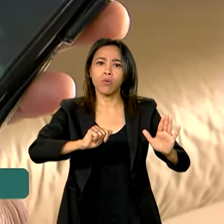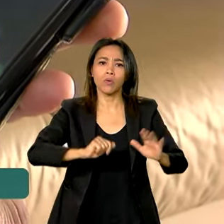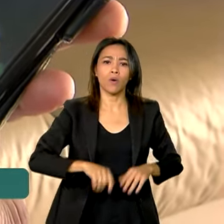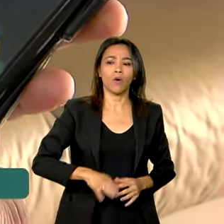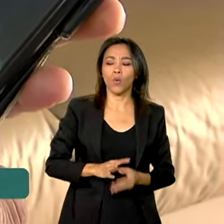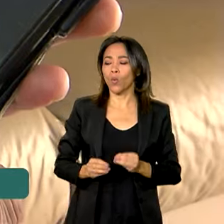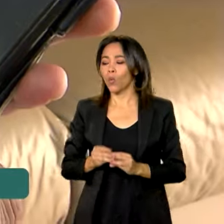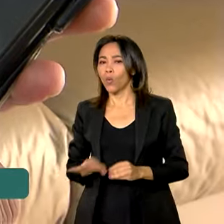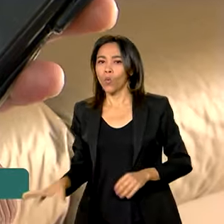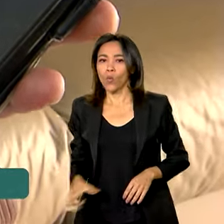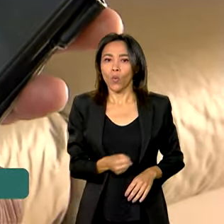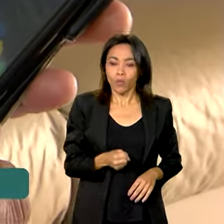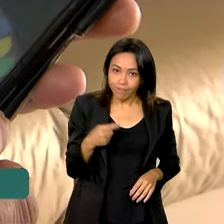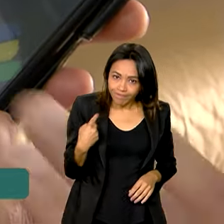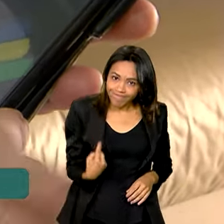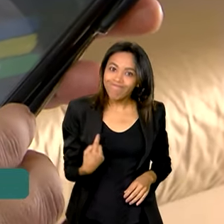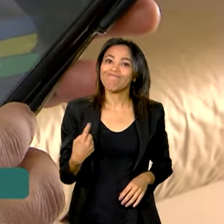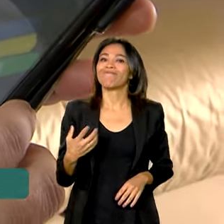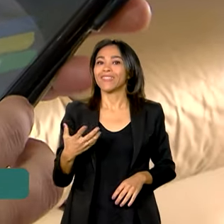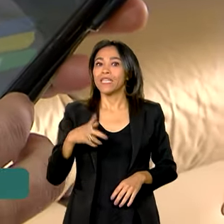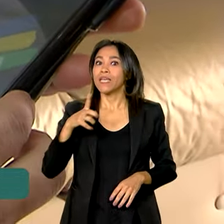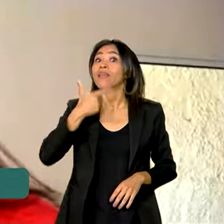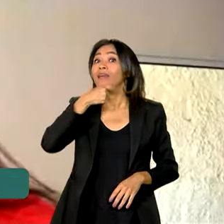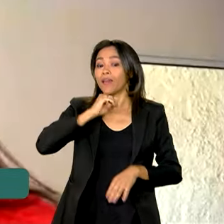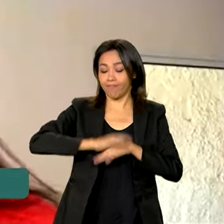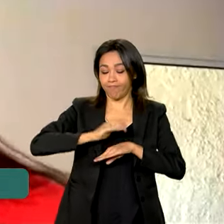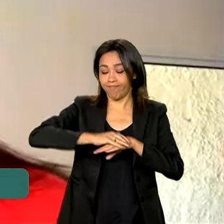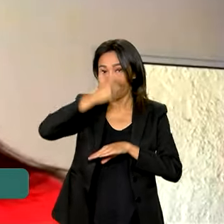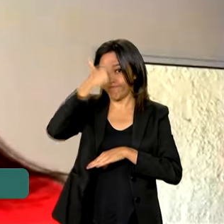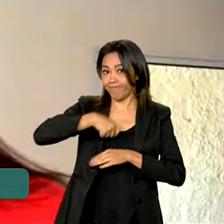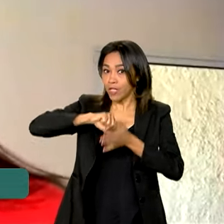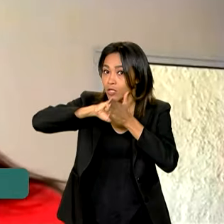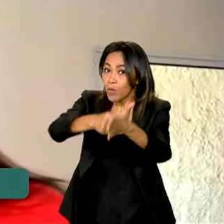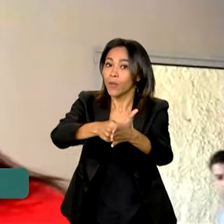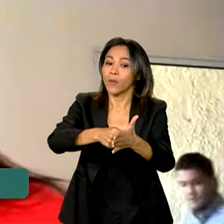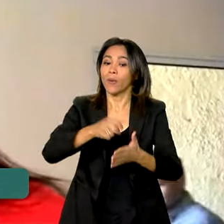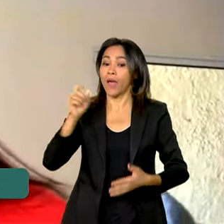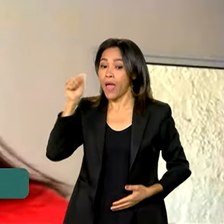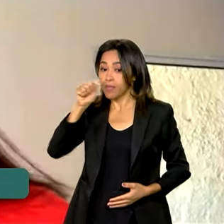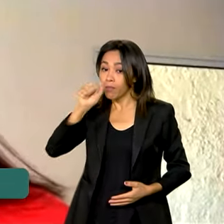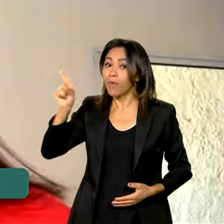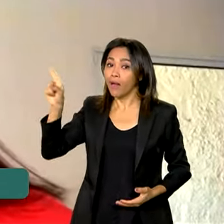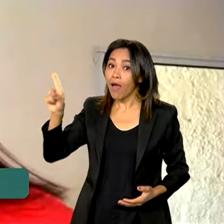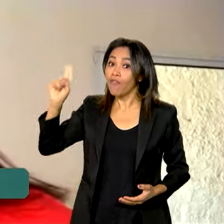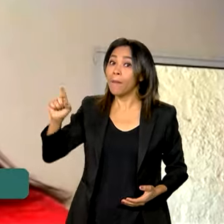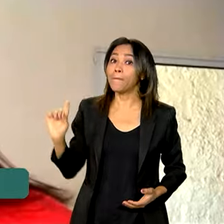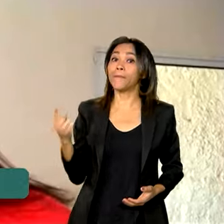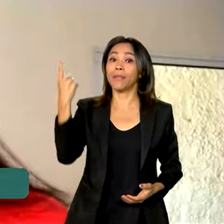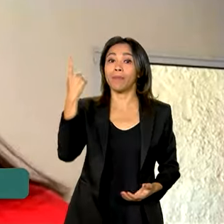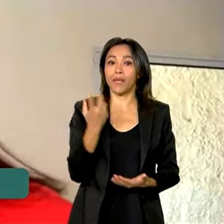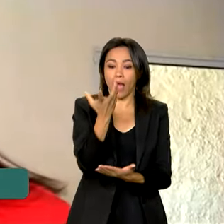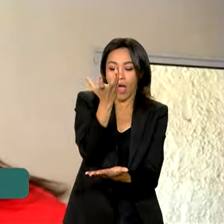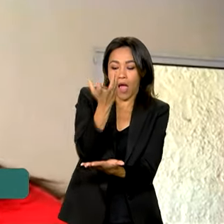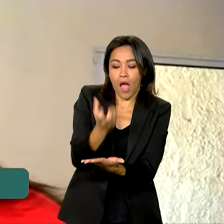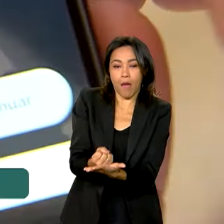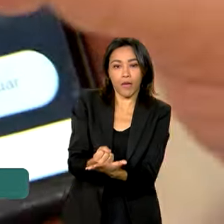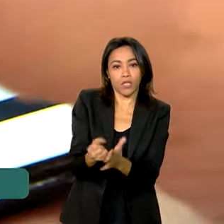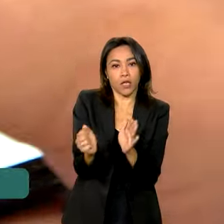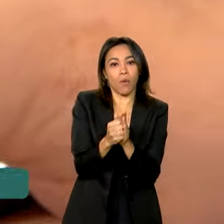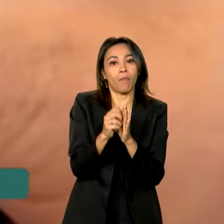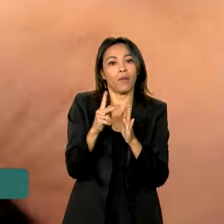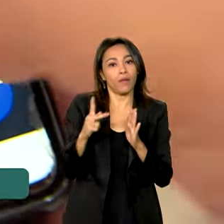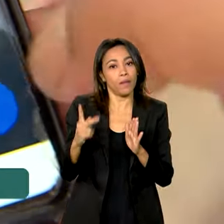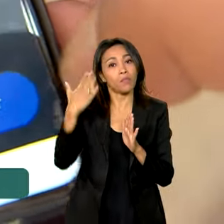E os alertas partiram dos usuários. A Ilvanice Santos foi uma das primeiras a baixar o aplicativo